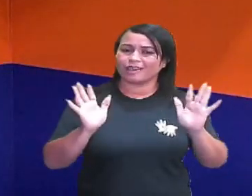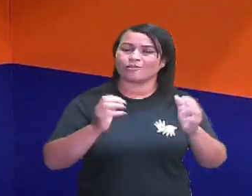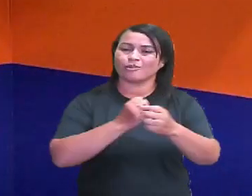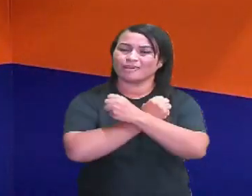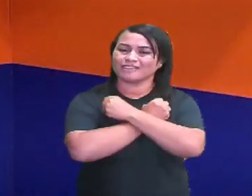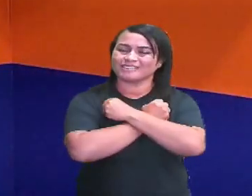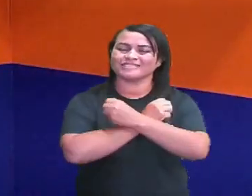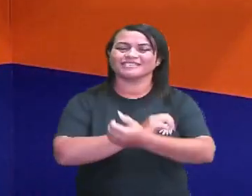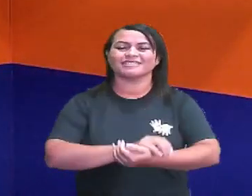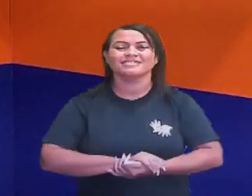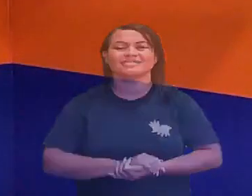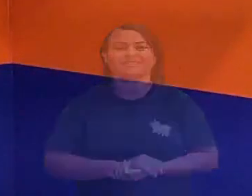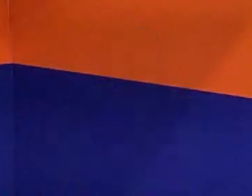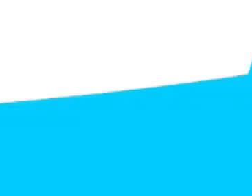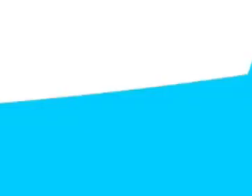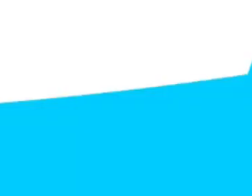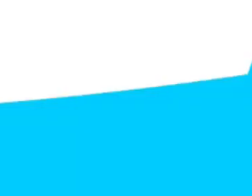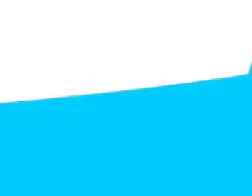Um abraço.